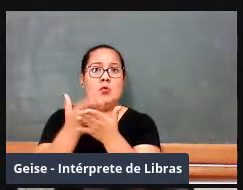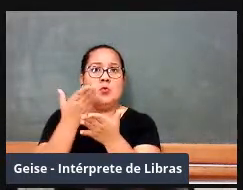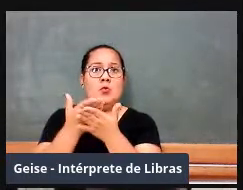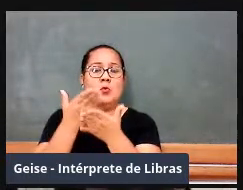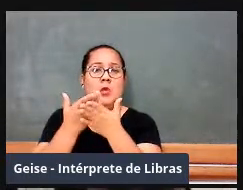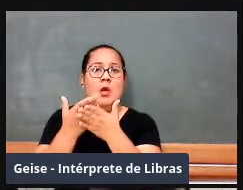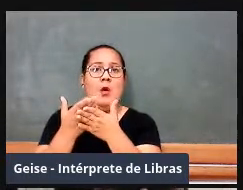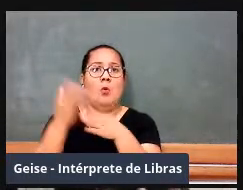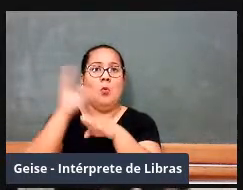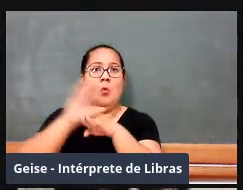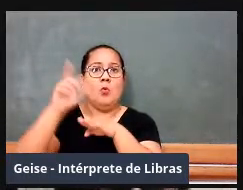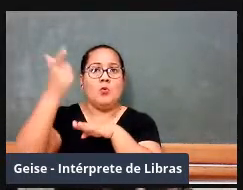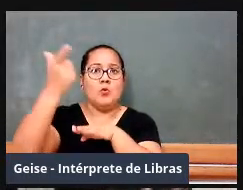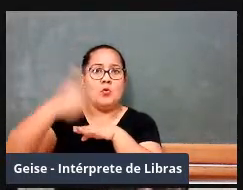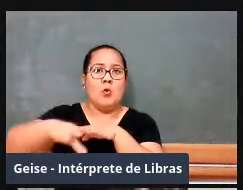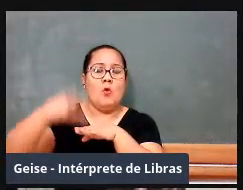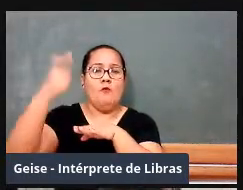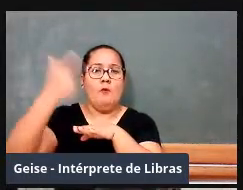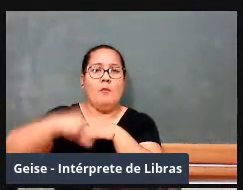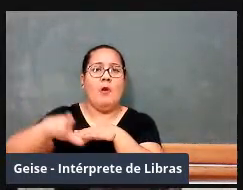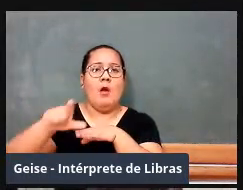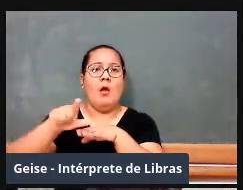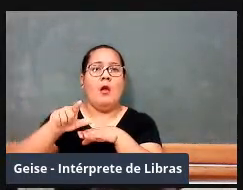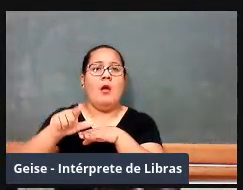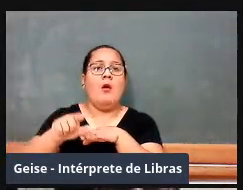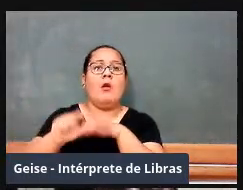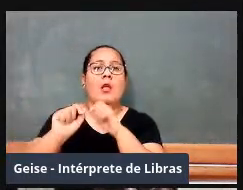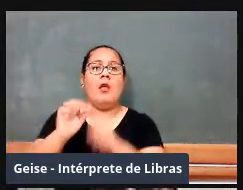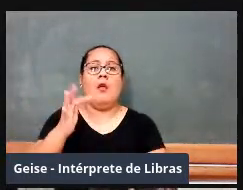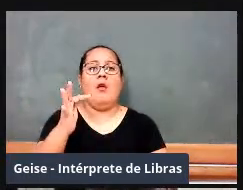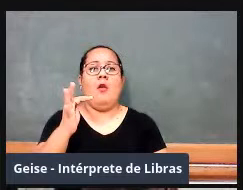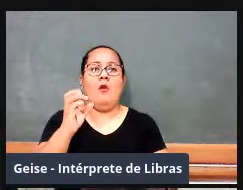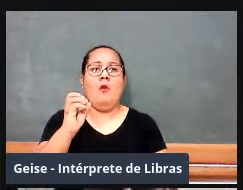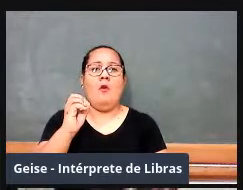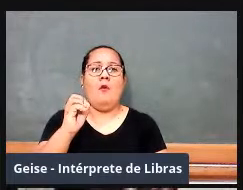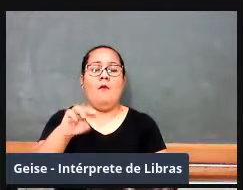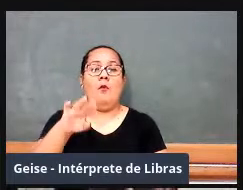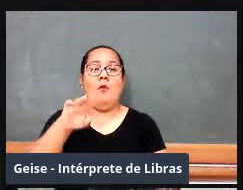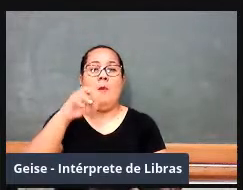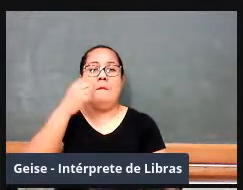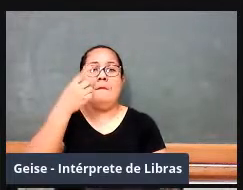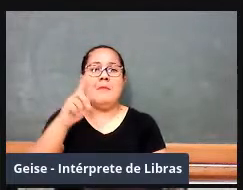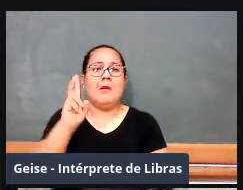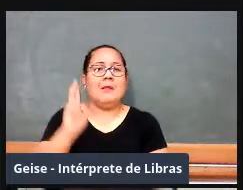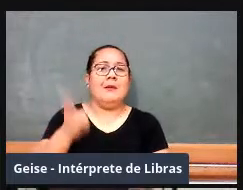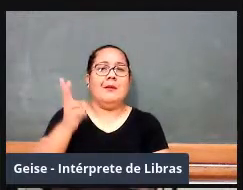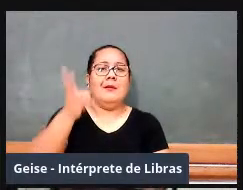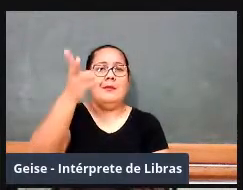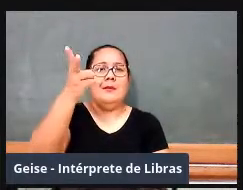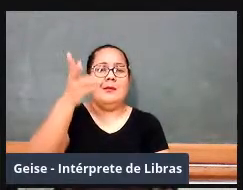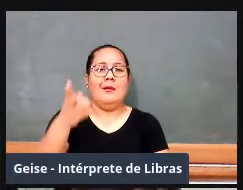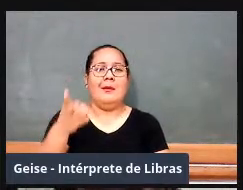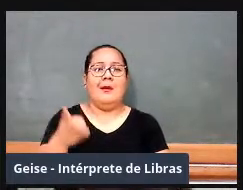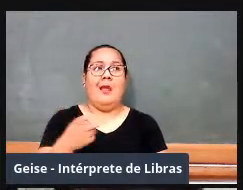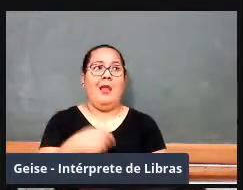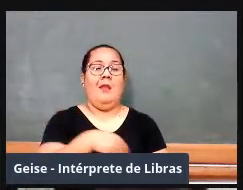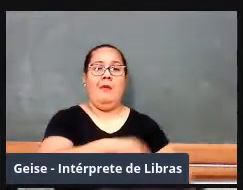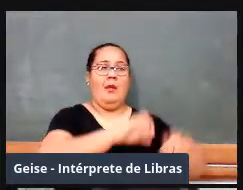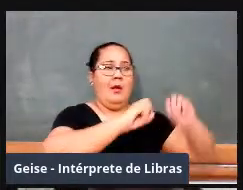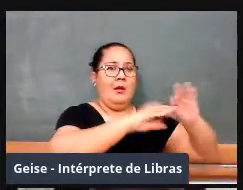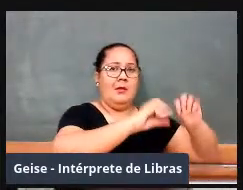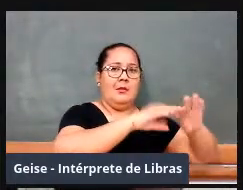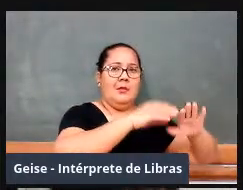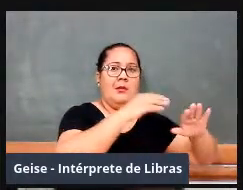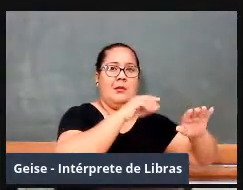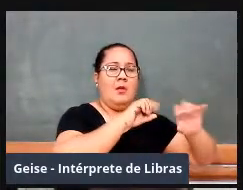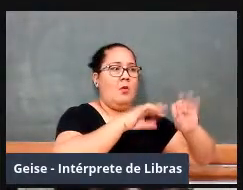né? Aí aparece a ideia de que o professor se formou tá trabalhando tá dando aula mas a matemática mudou. O currículo